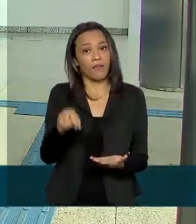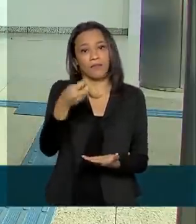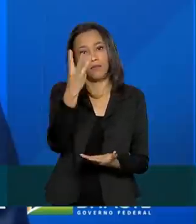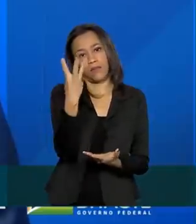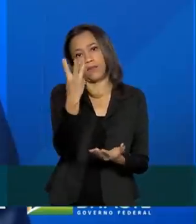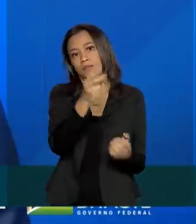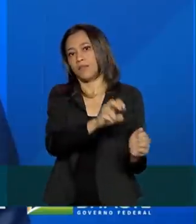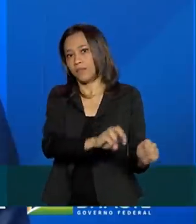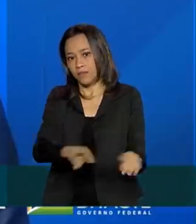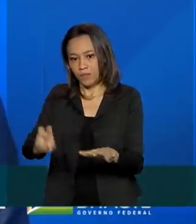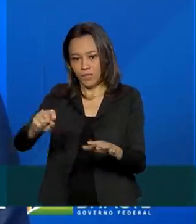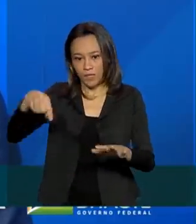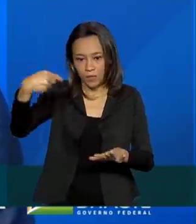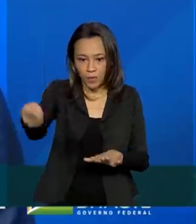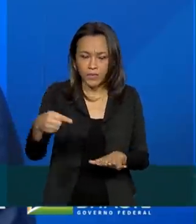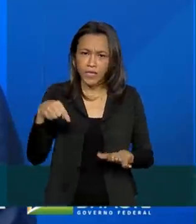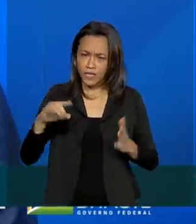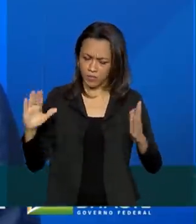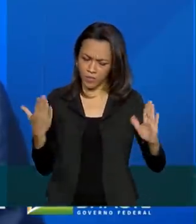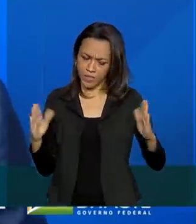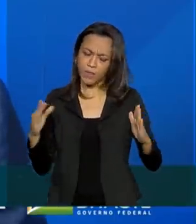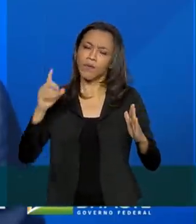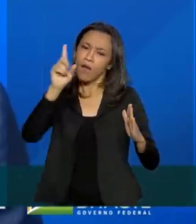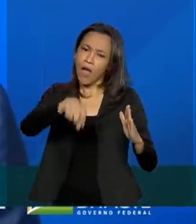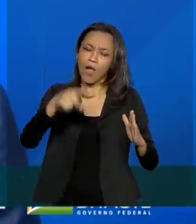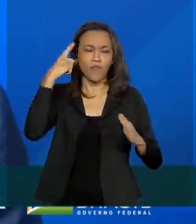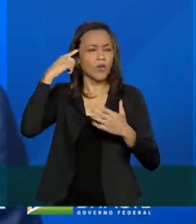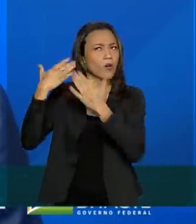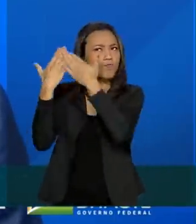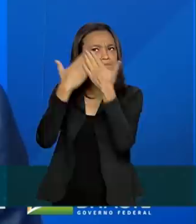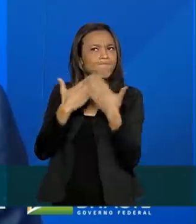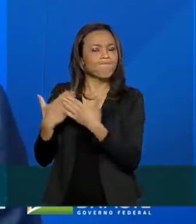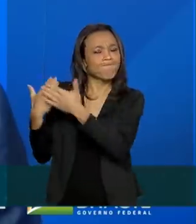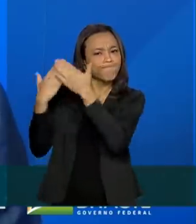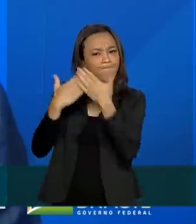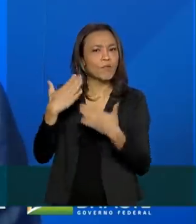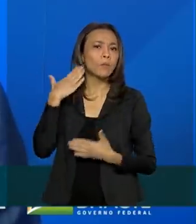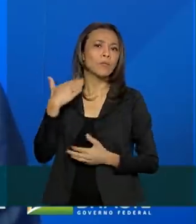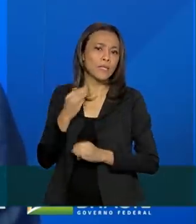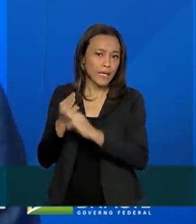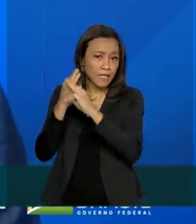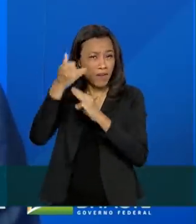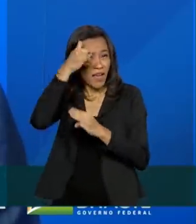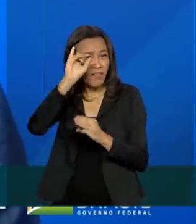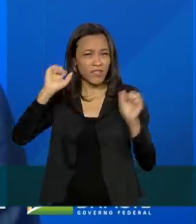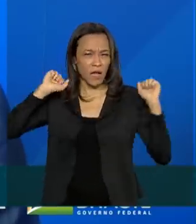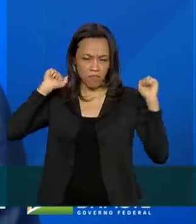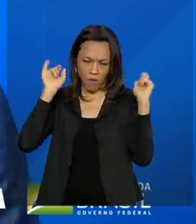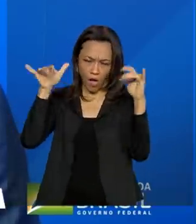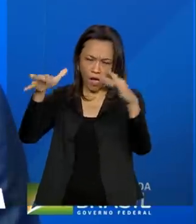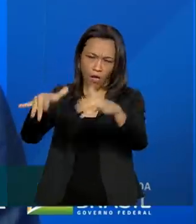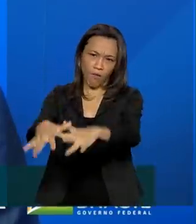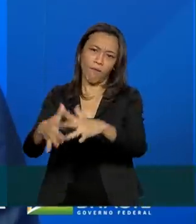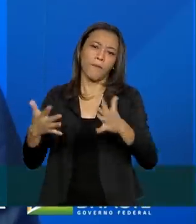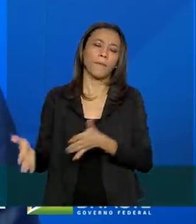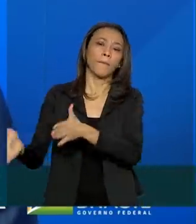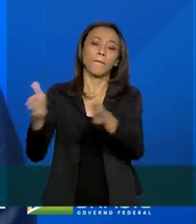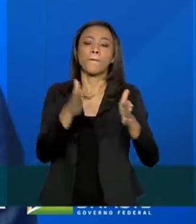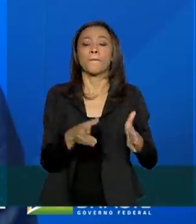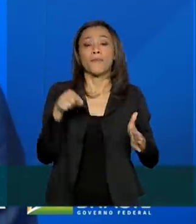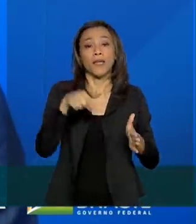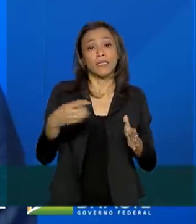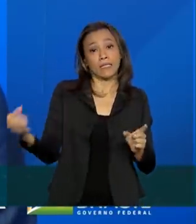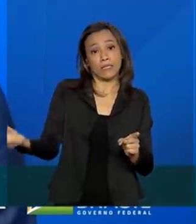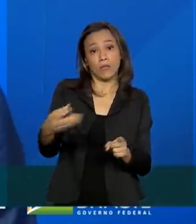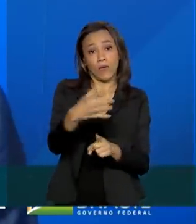depois. Esse espaço de tempo foi pensado pela Caixa para evitar aglomerações. Esse tempo todo do calendário